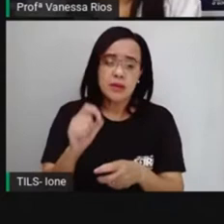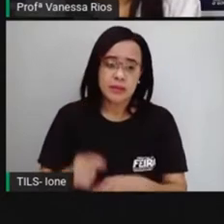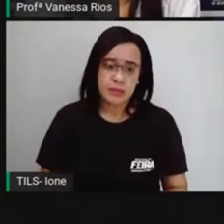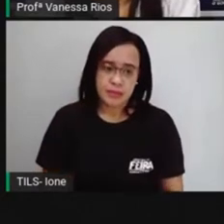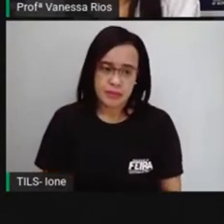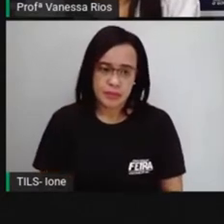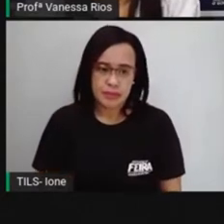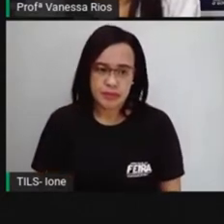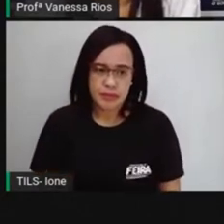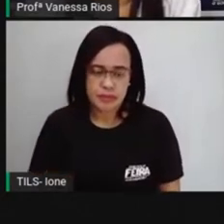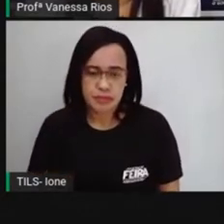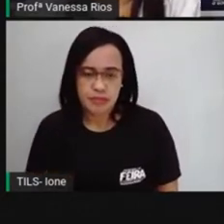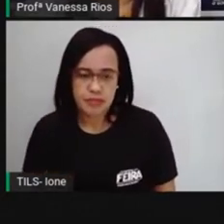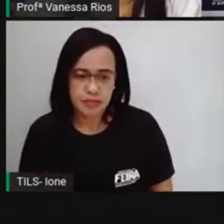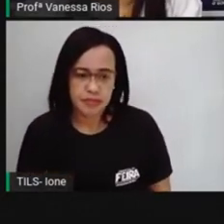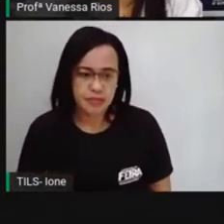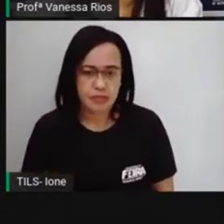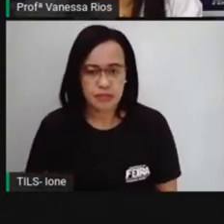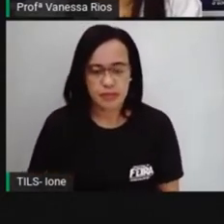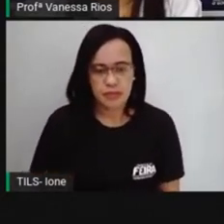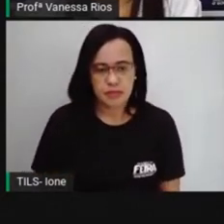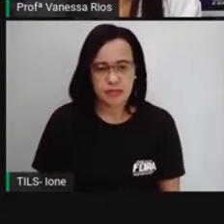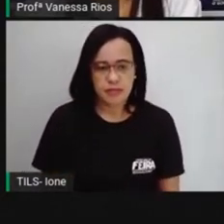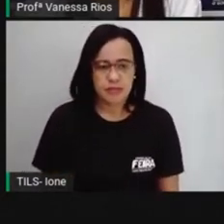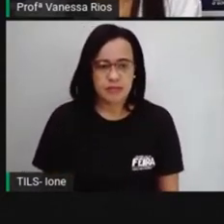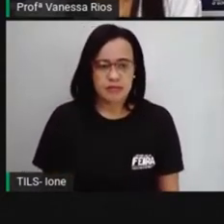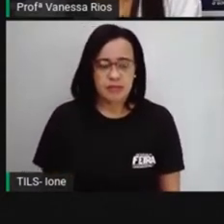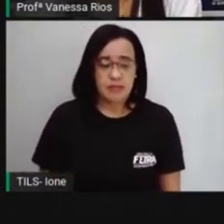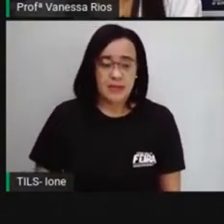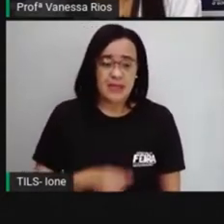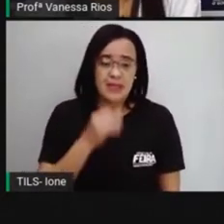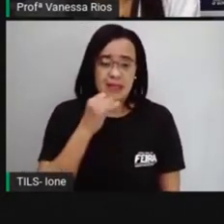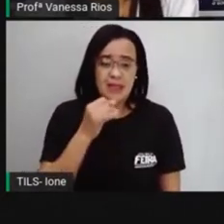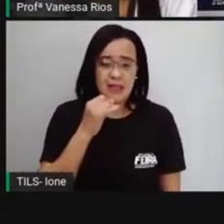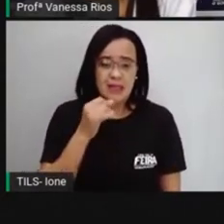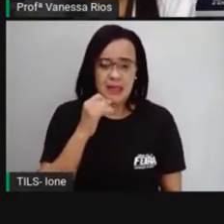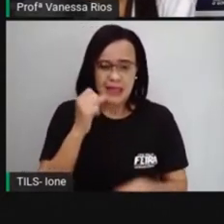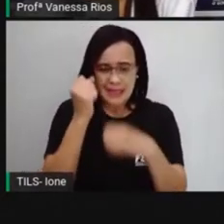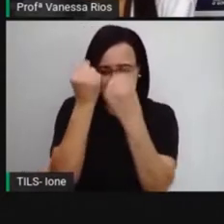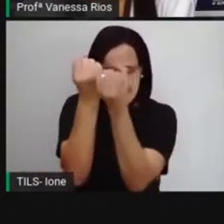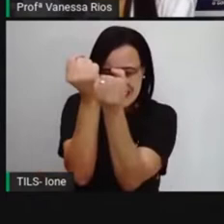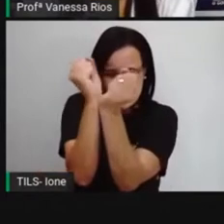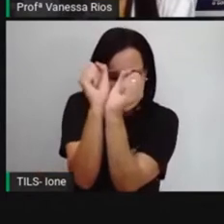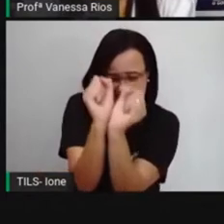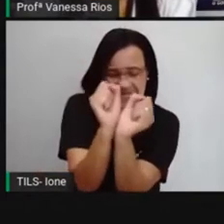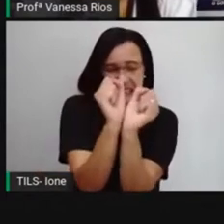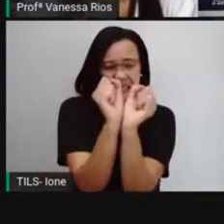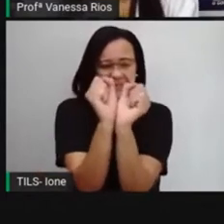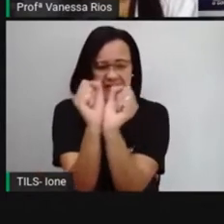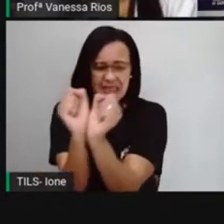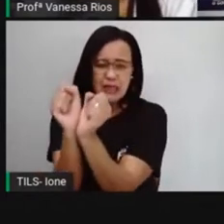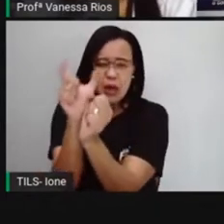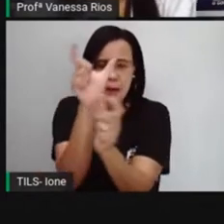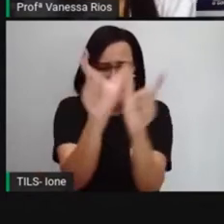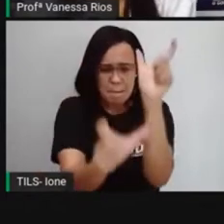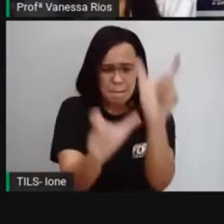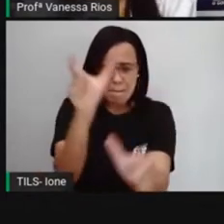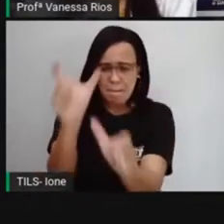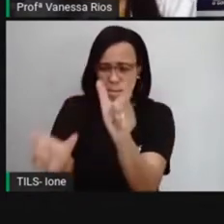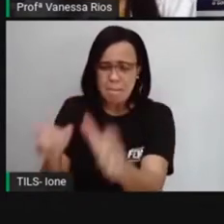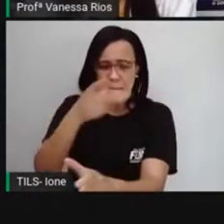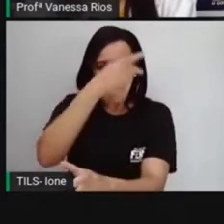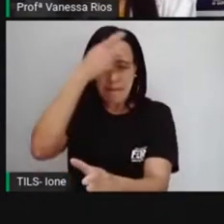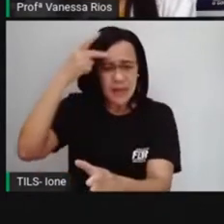O que vocês ouviram falar sobre a escravização de pessoas? Quando a gente estuda,